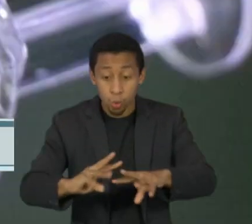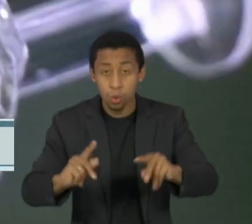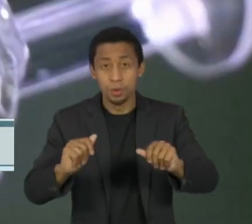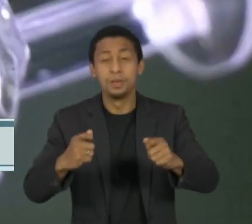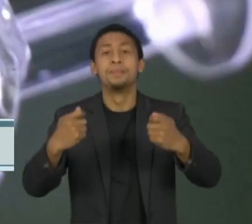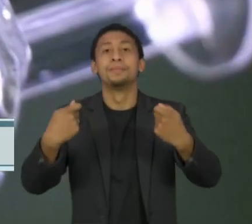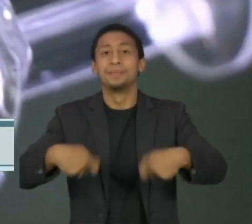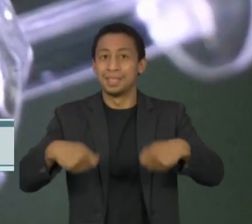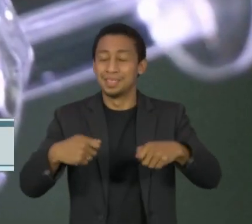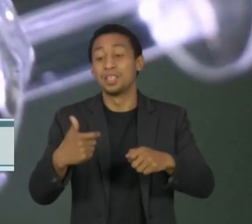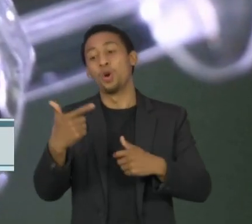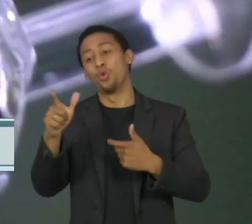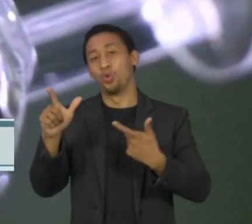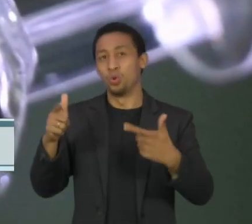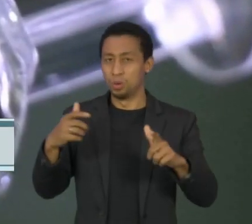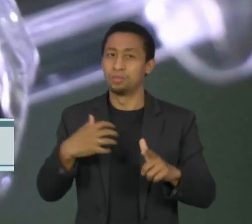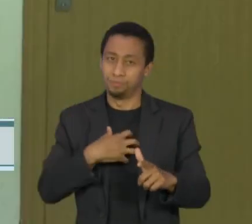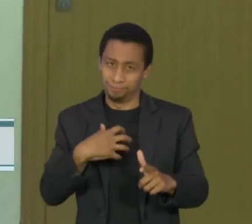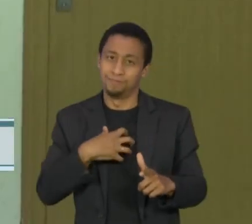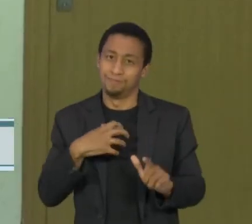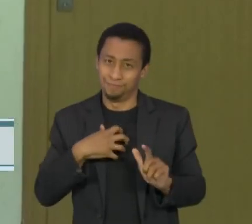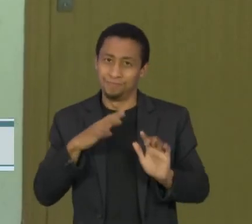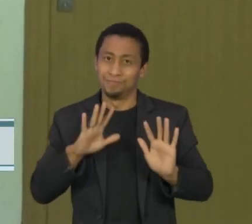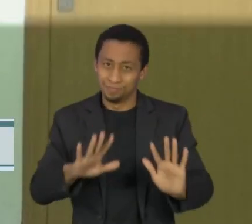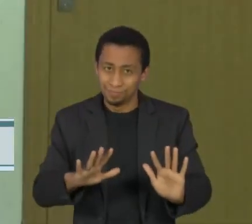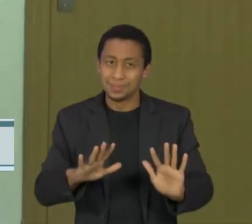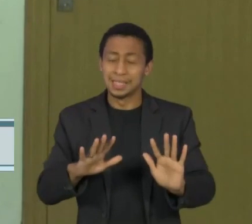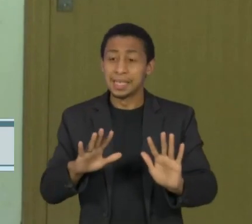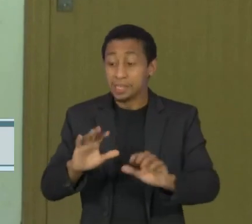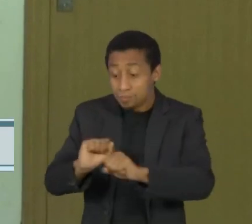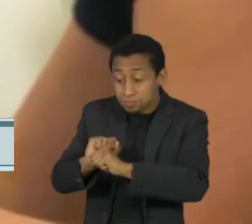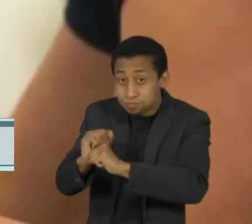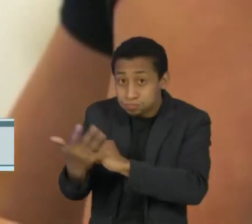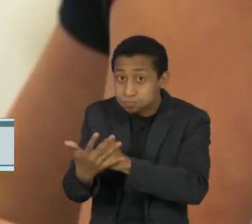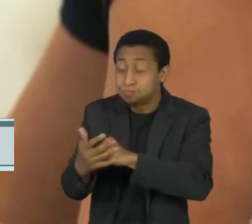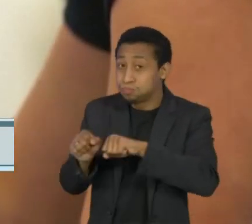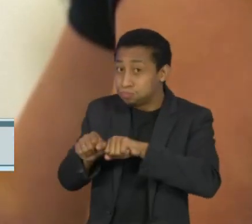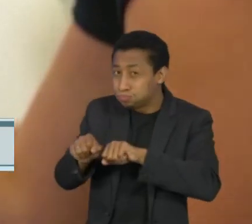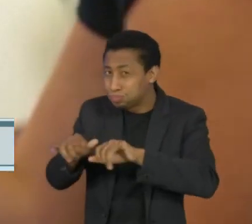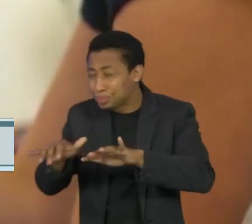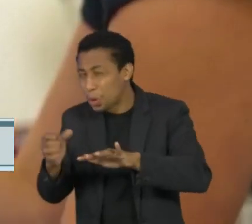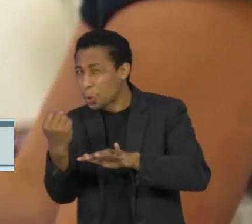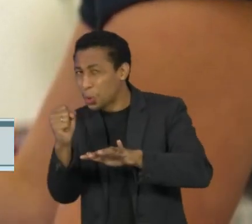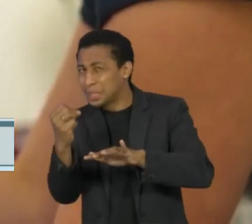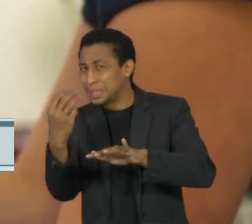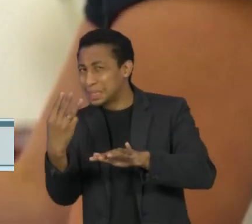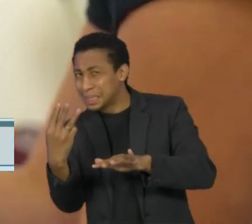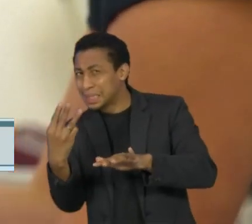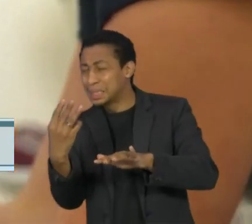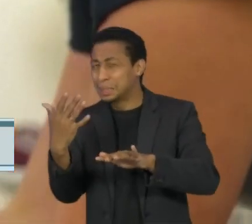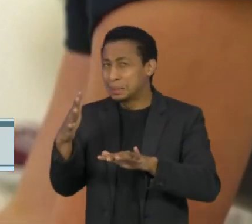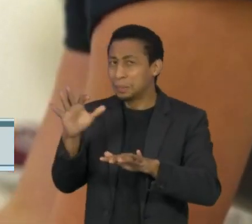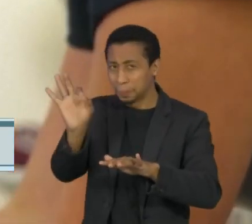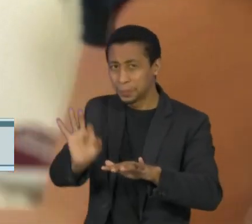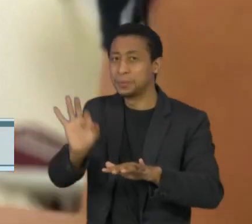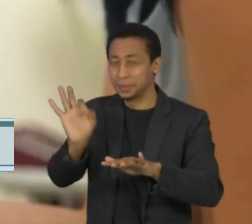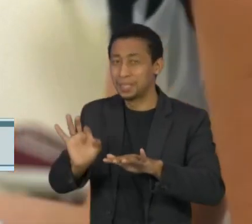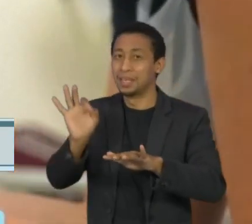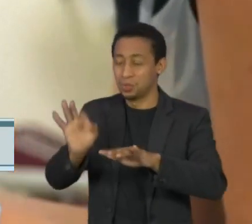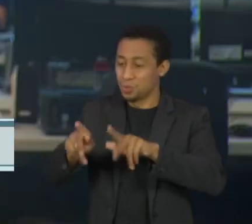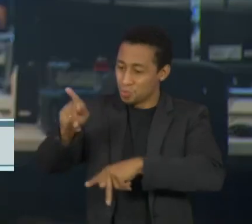medidas. O SARS-CoV-2, que causa a Covid-19, pode variar entre 50% a 83% da população tendo que ser vacinada.